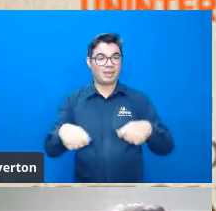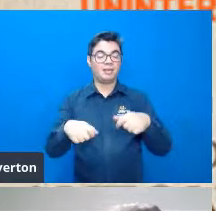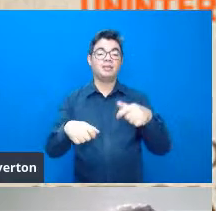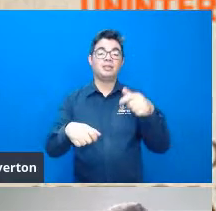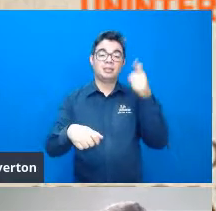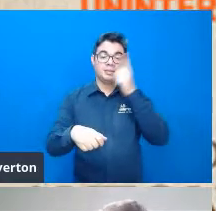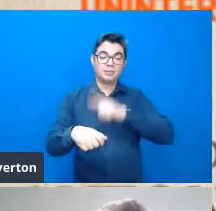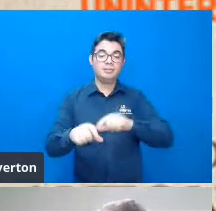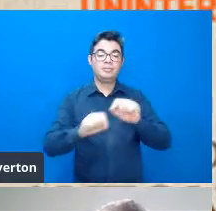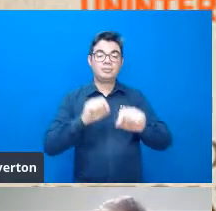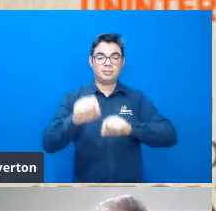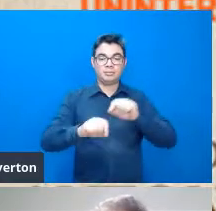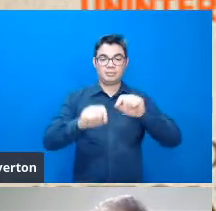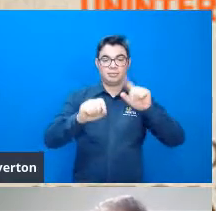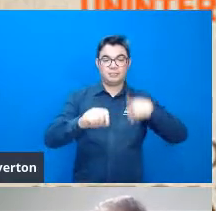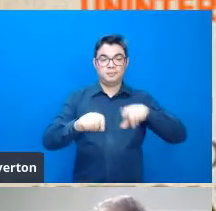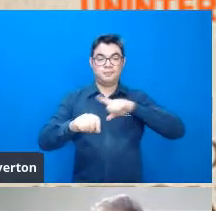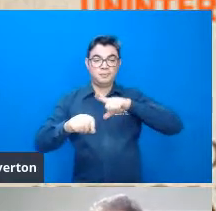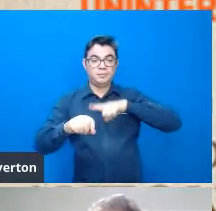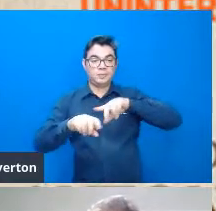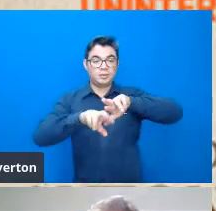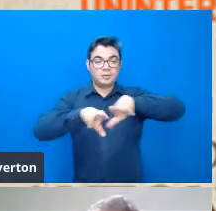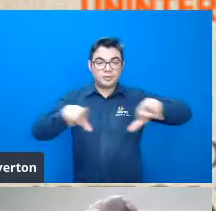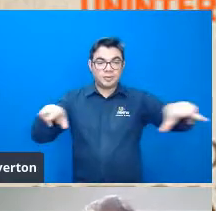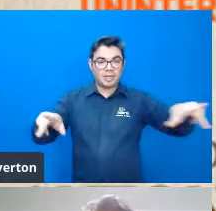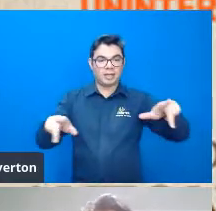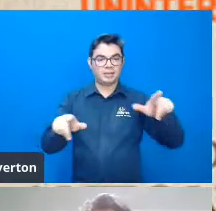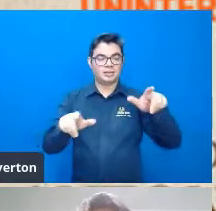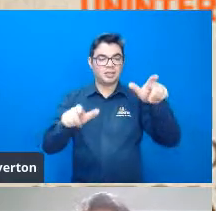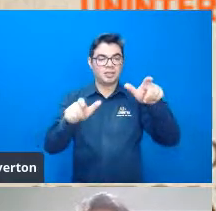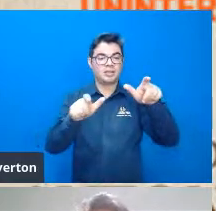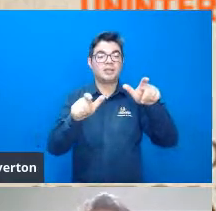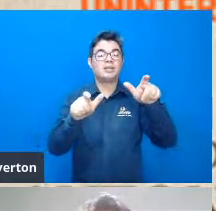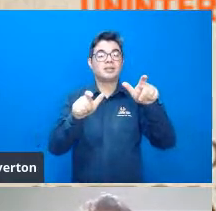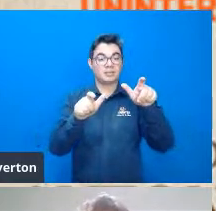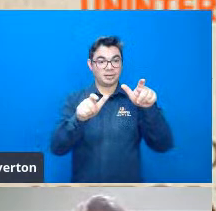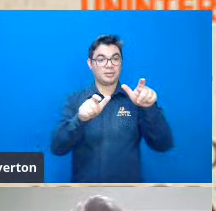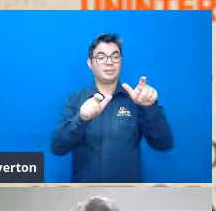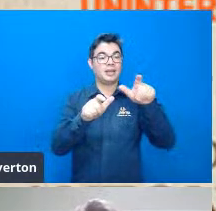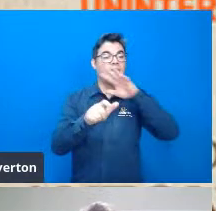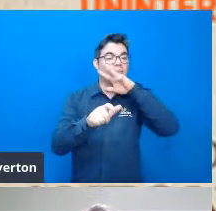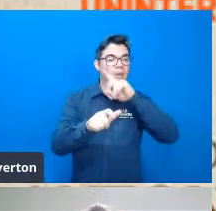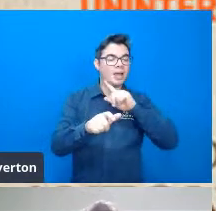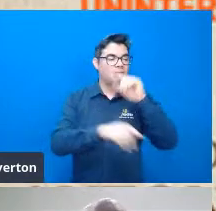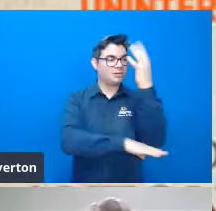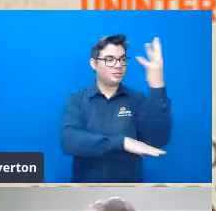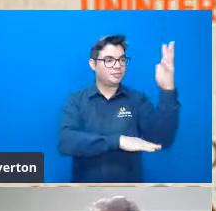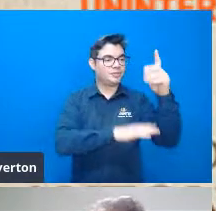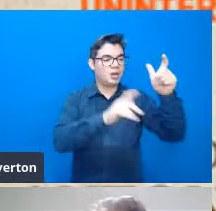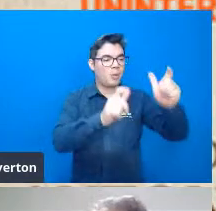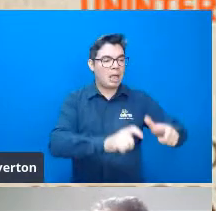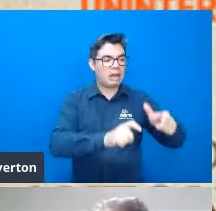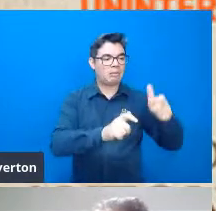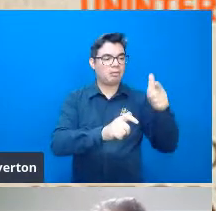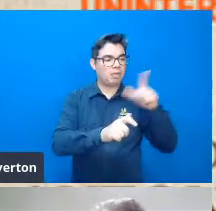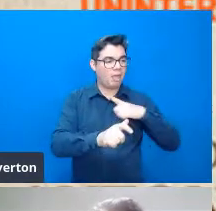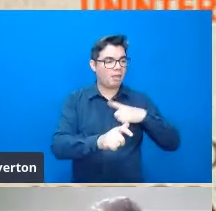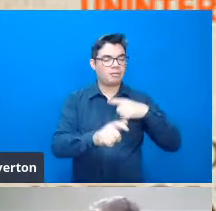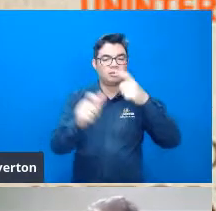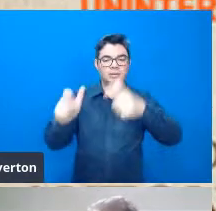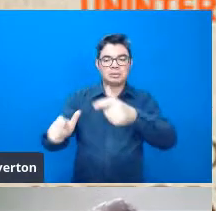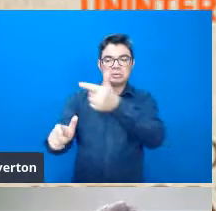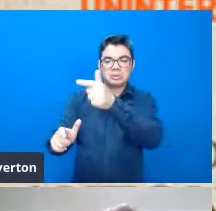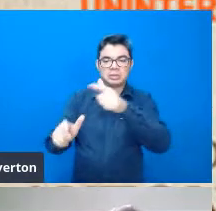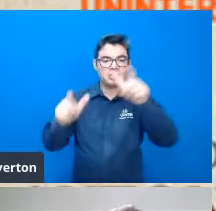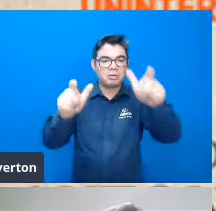especialistas e tem socorrência em apenas alguns ecossistemas e não em outros então ele lançou essa ideia nos anos 80 que se